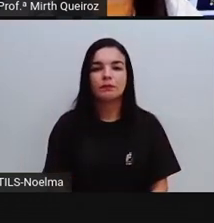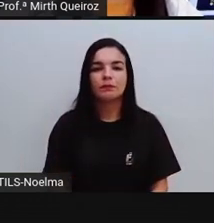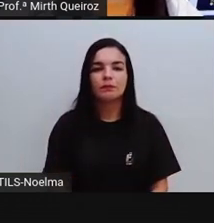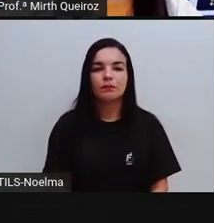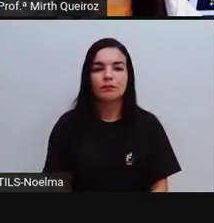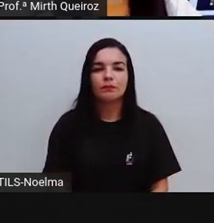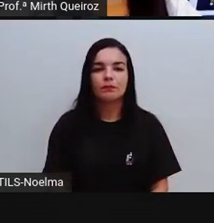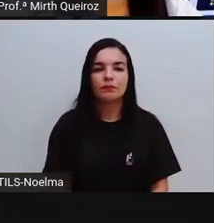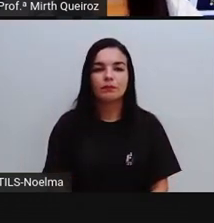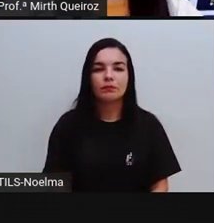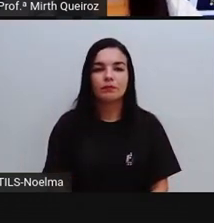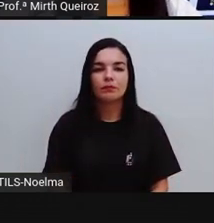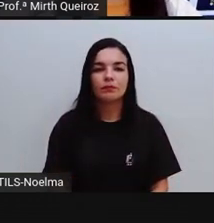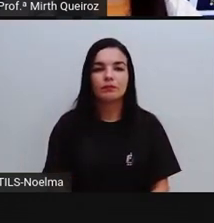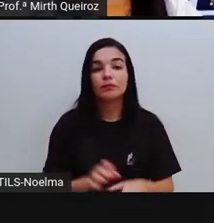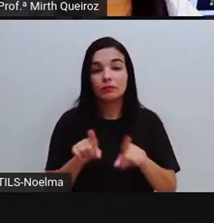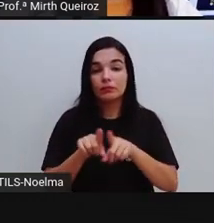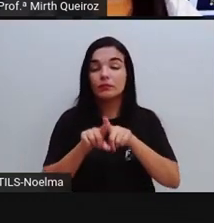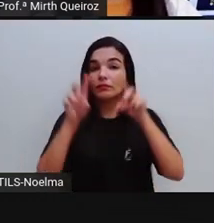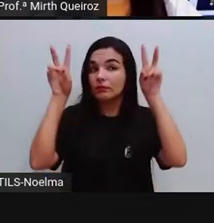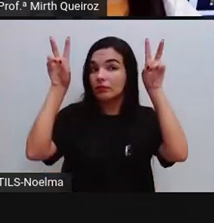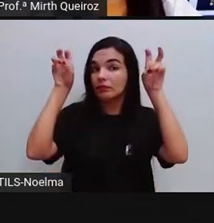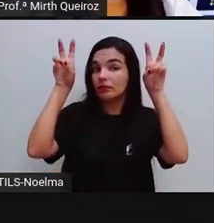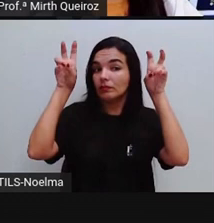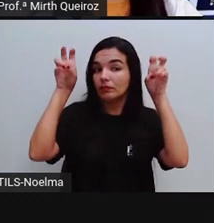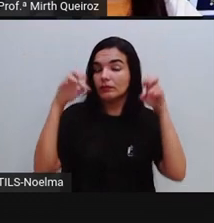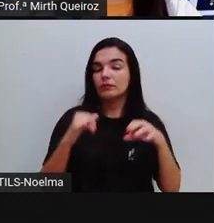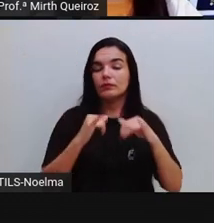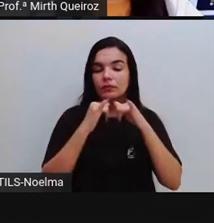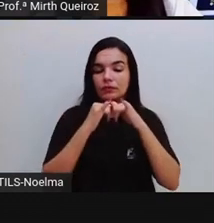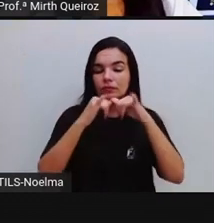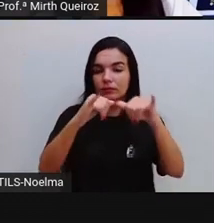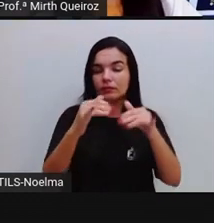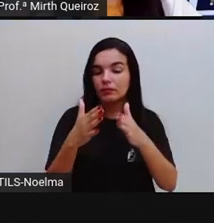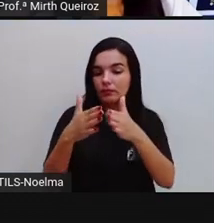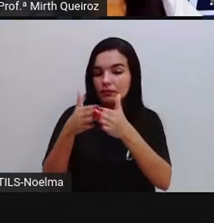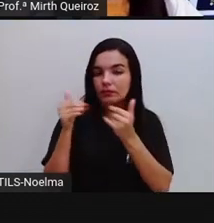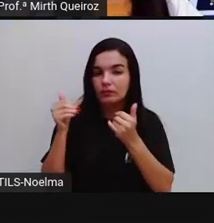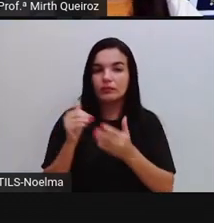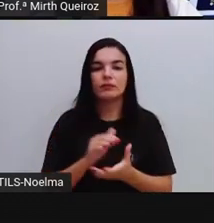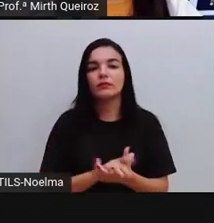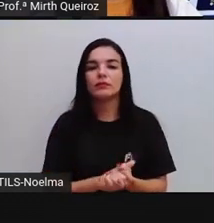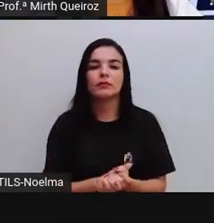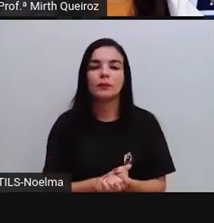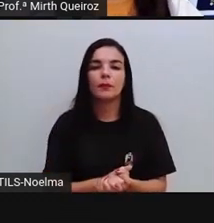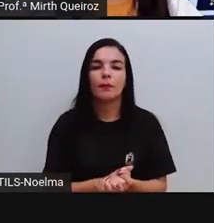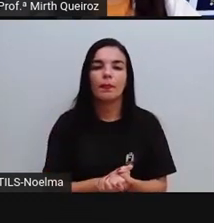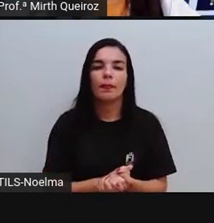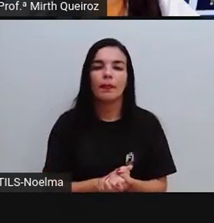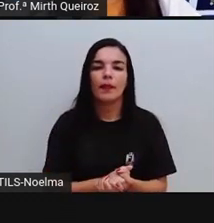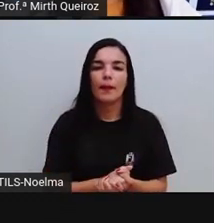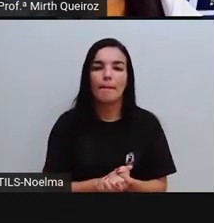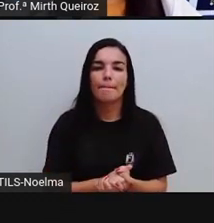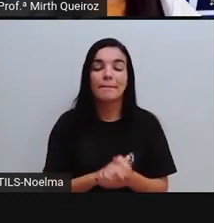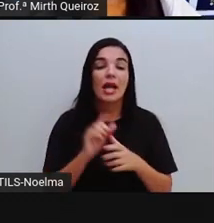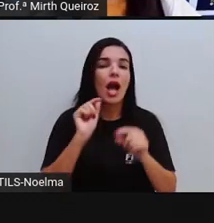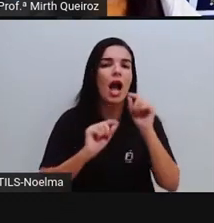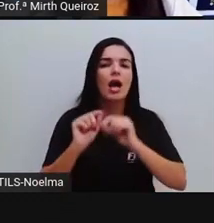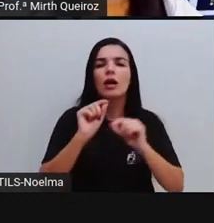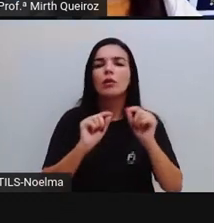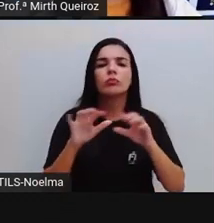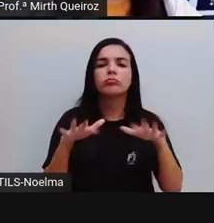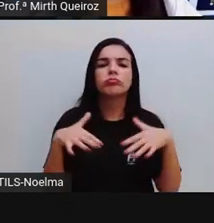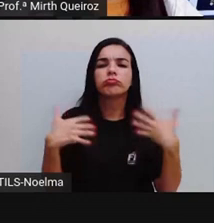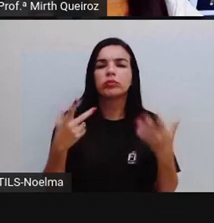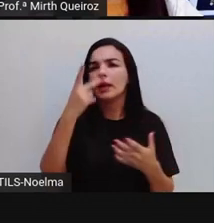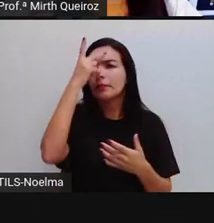Nós temos o logo da campanha, né? Previna-se e vamos juntos fazer a nossa parte. A que público se destina isso